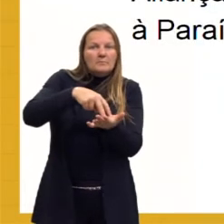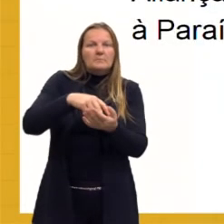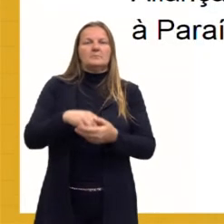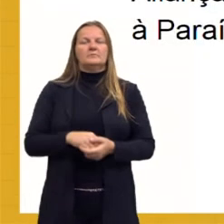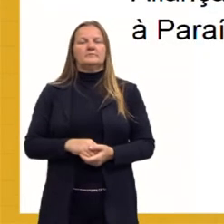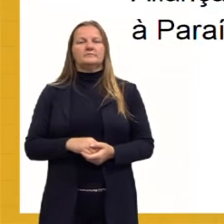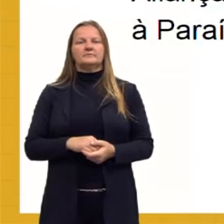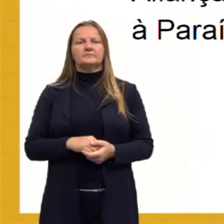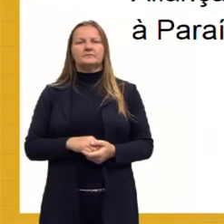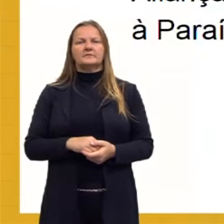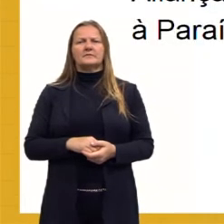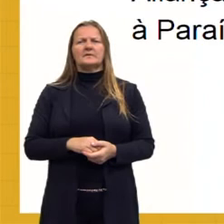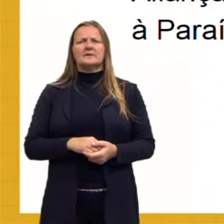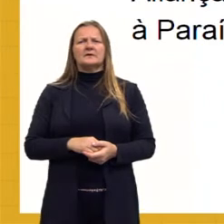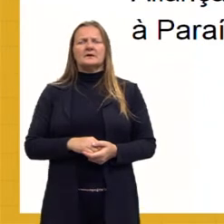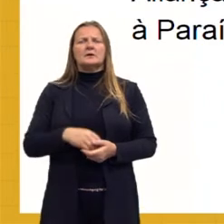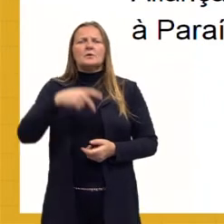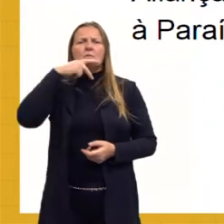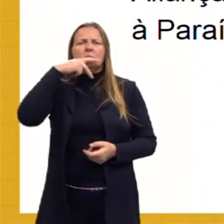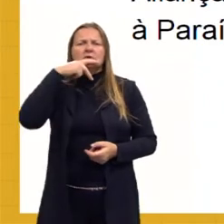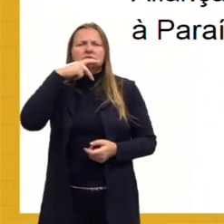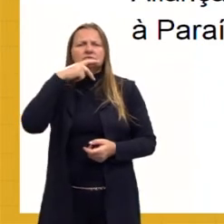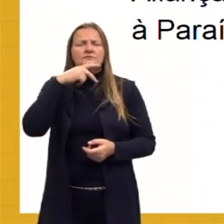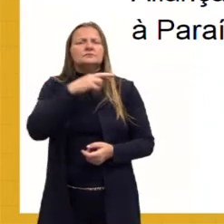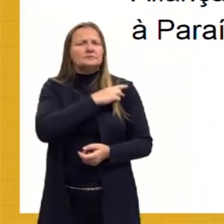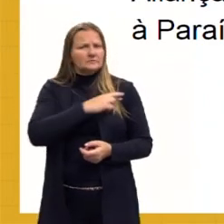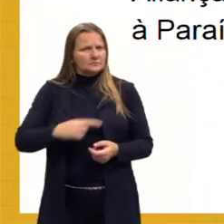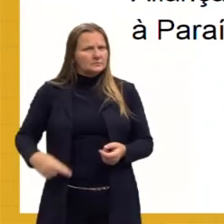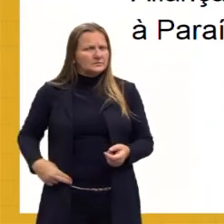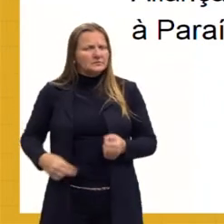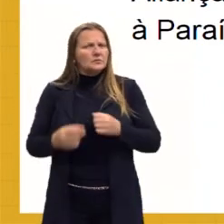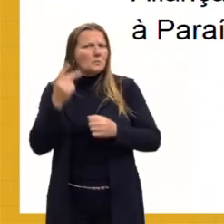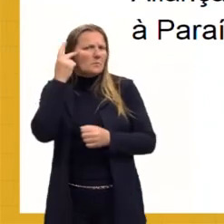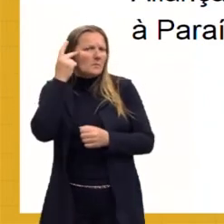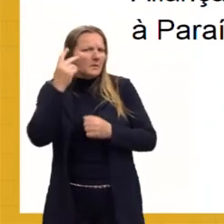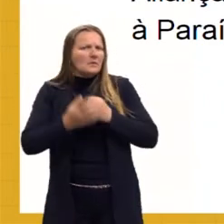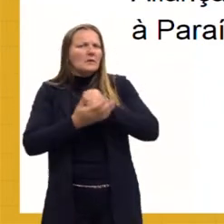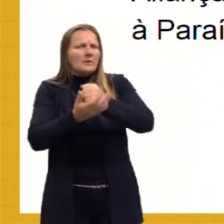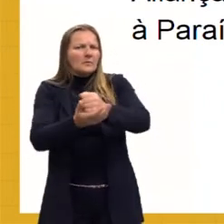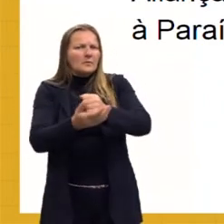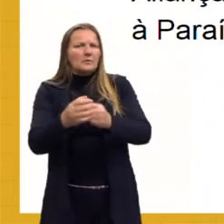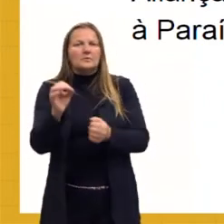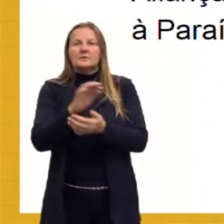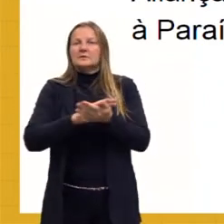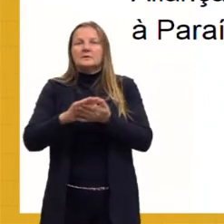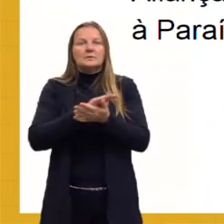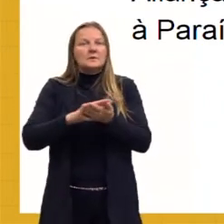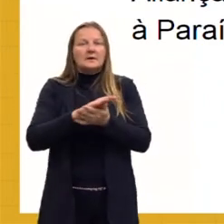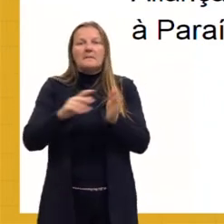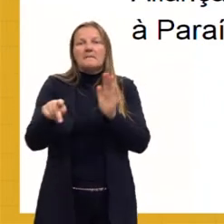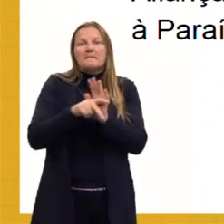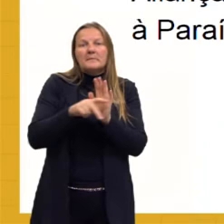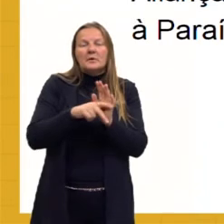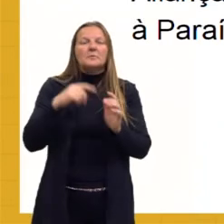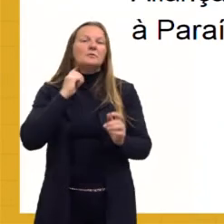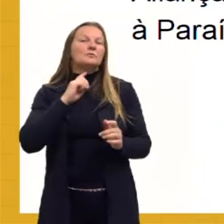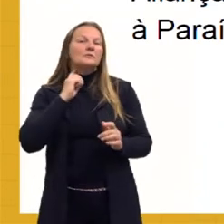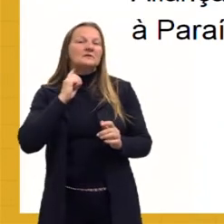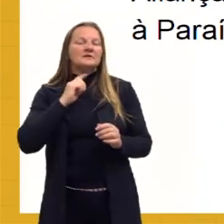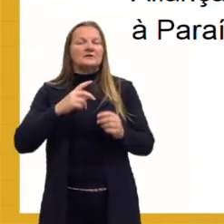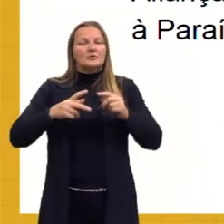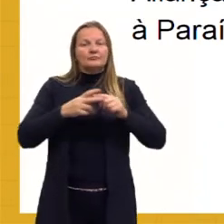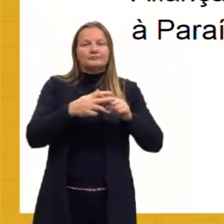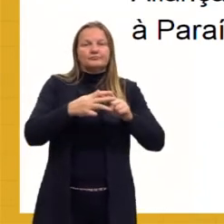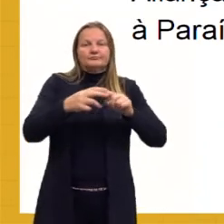A gente viu que o Partido Republicano Paulista apoiou um candidato que não era do Partido Republicano Mineiro. Isso